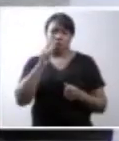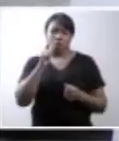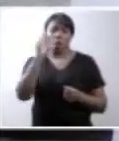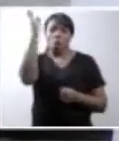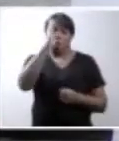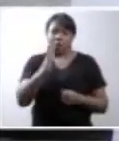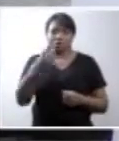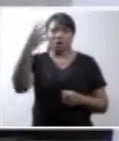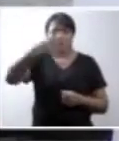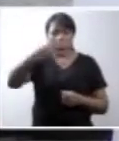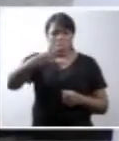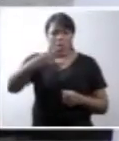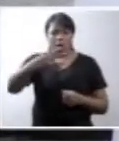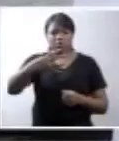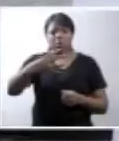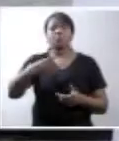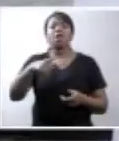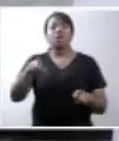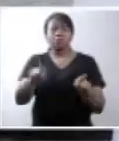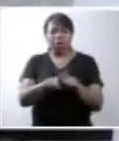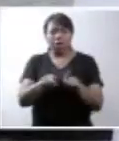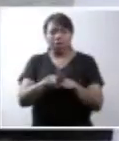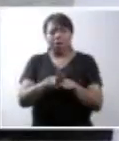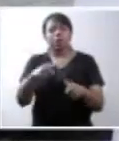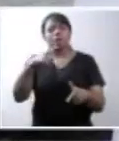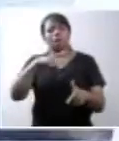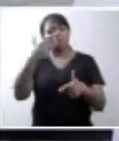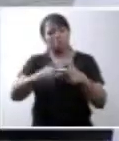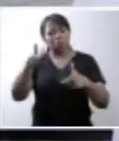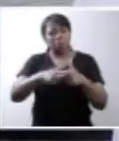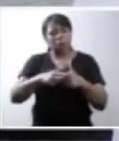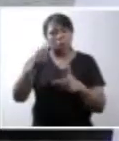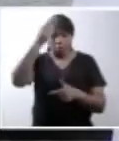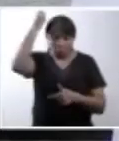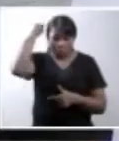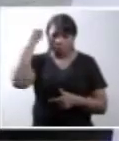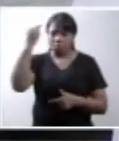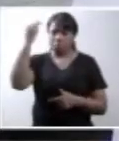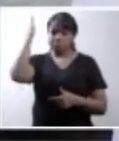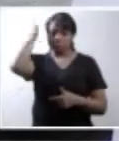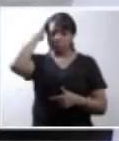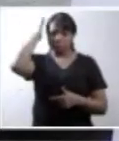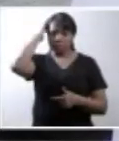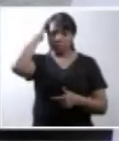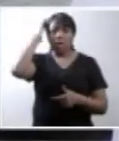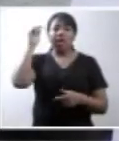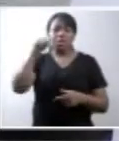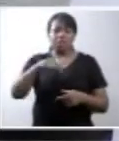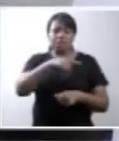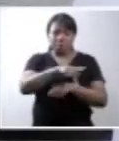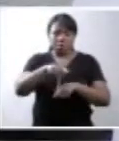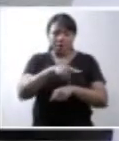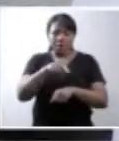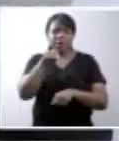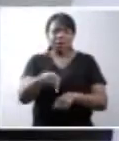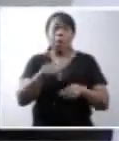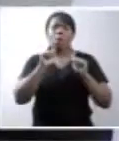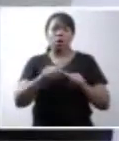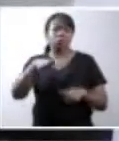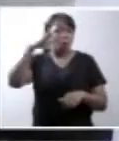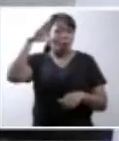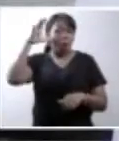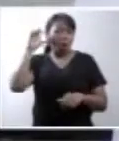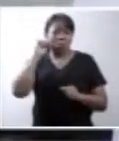Brasil está em quarto lugar na ocorrência de anencefalia. Que a Suprema Corte deste país possa ouvir o